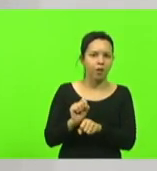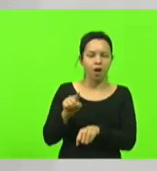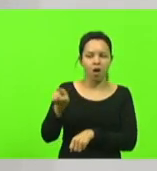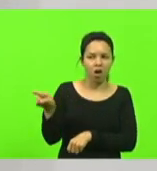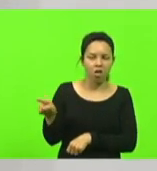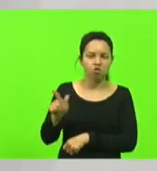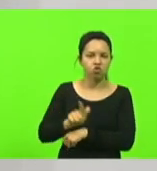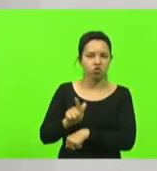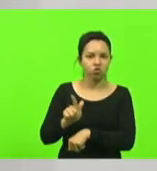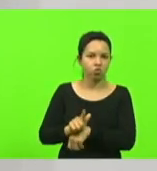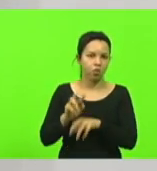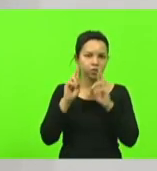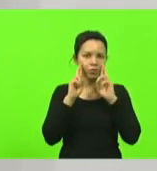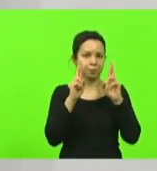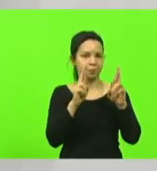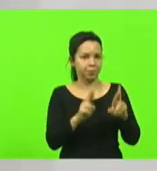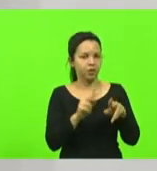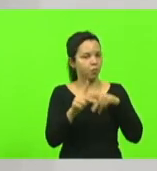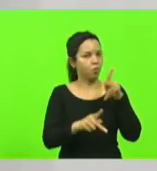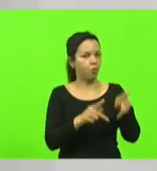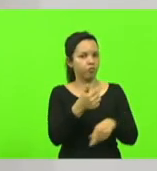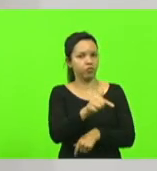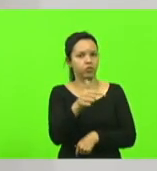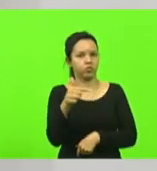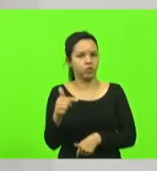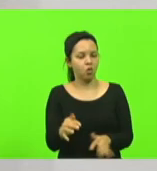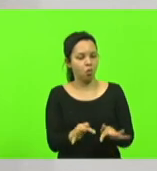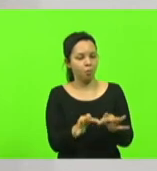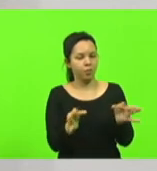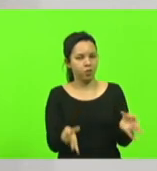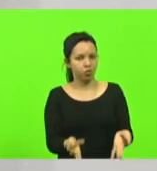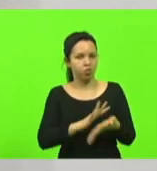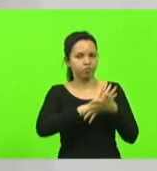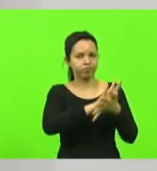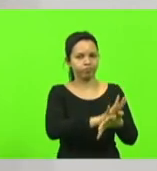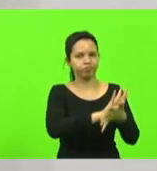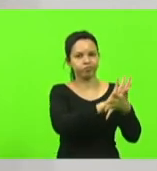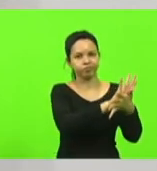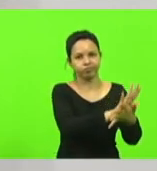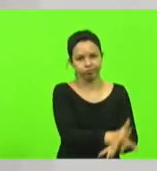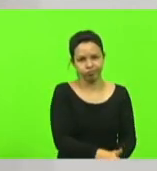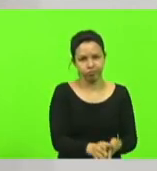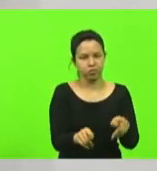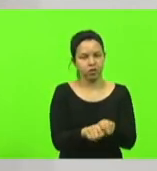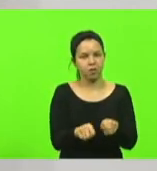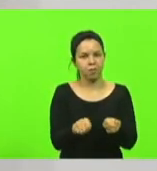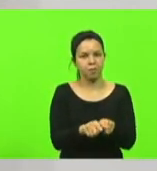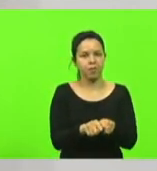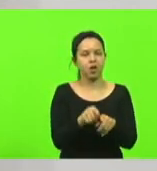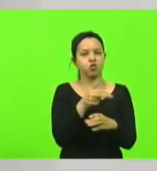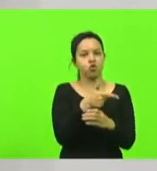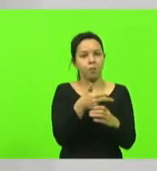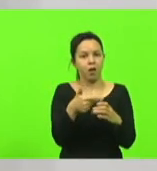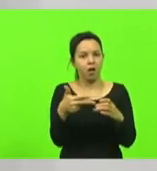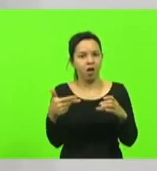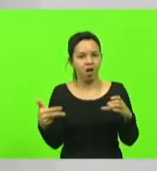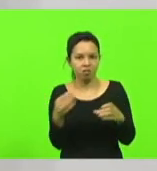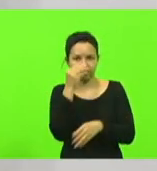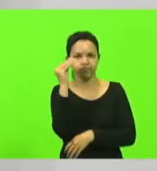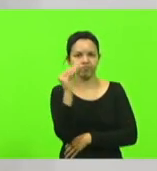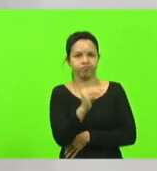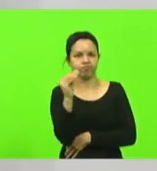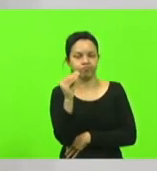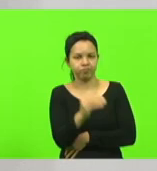abusos contra os mais humildes que despreza as diversidades que ataca a imprensa e